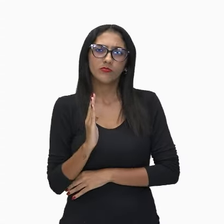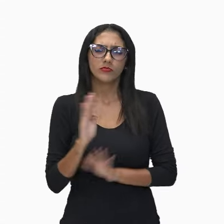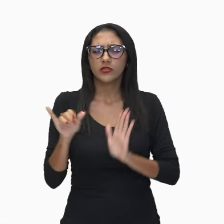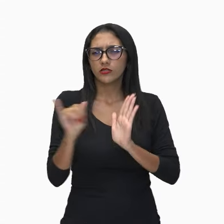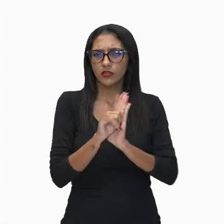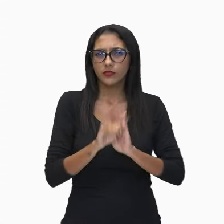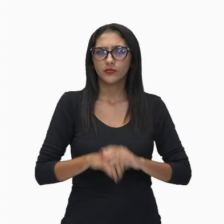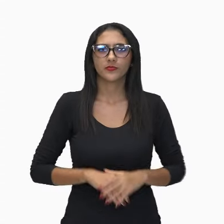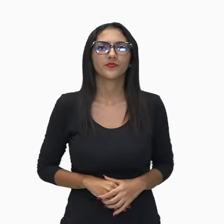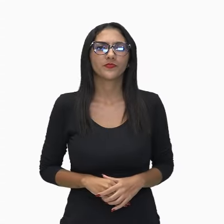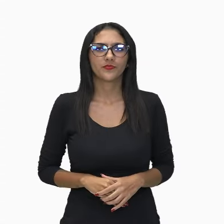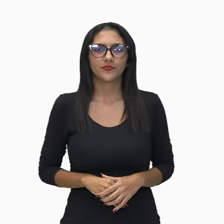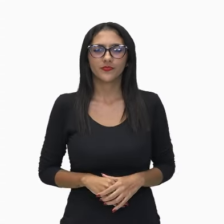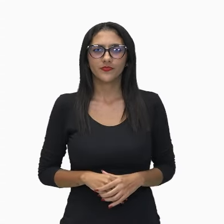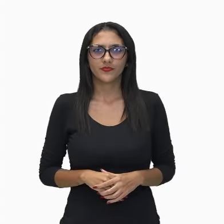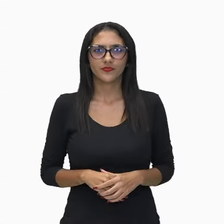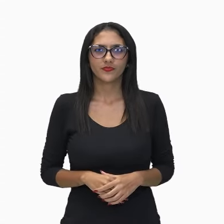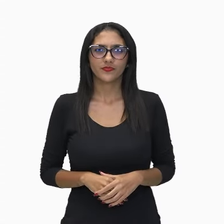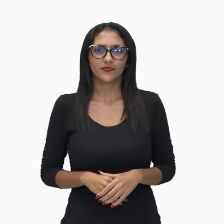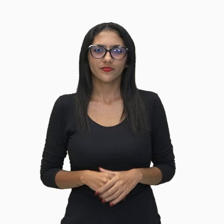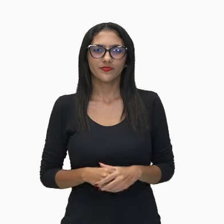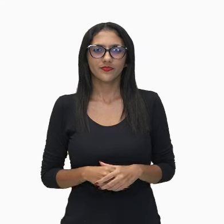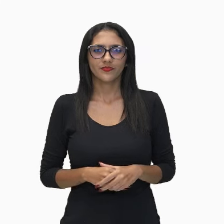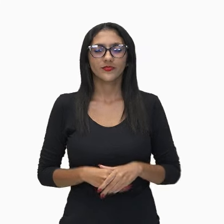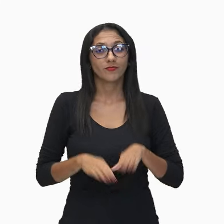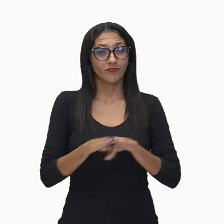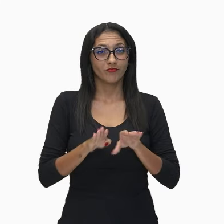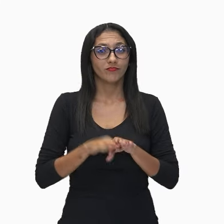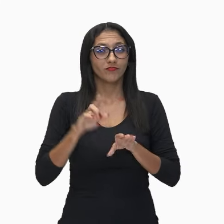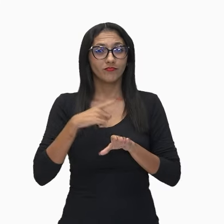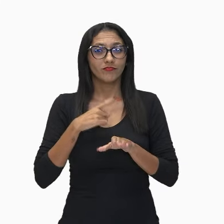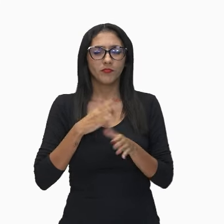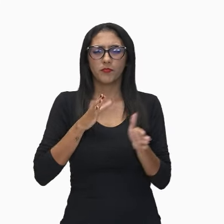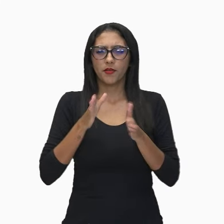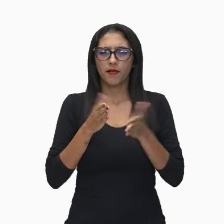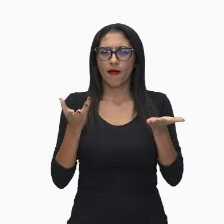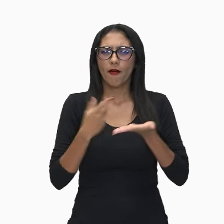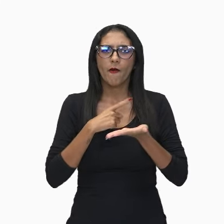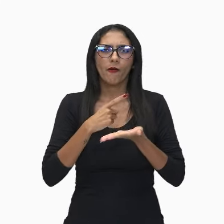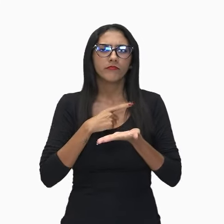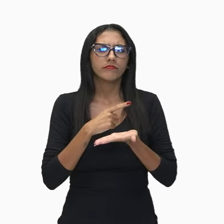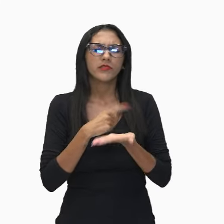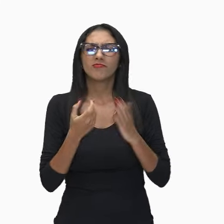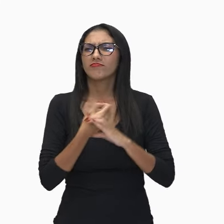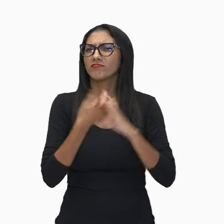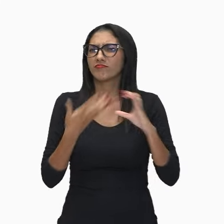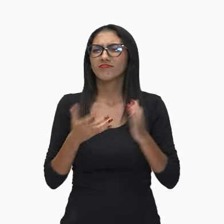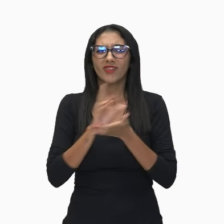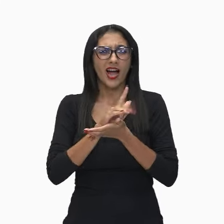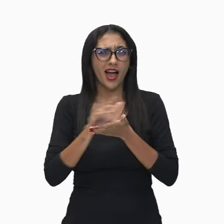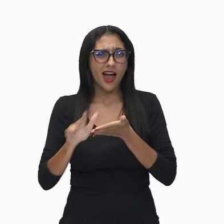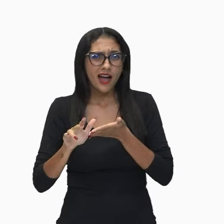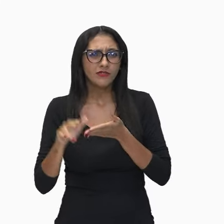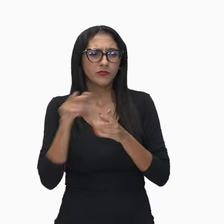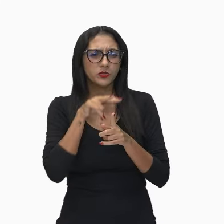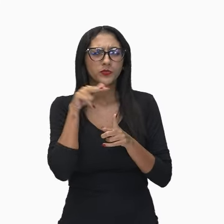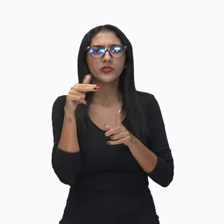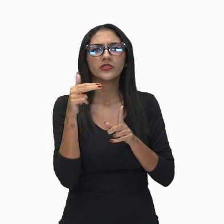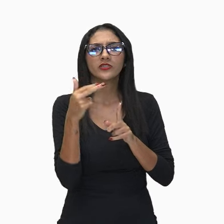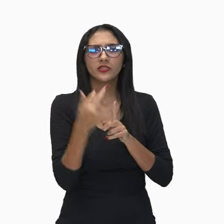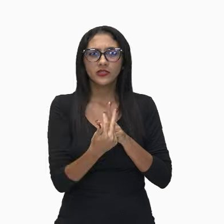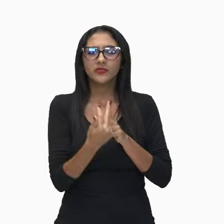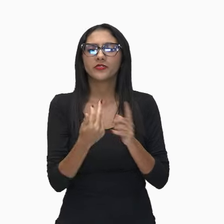Além disso, é uma fase que vai fazer uma pluralidade de linguagens e perspectivas, além da